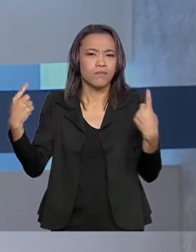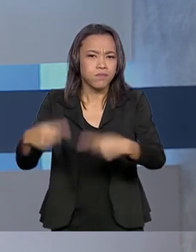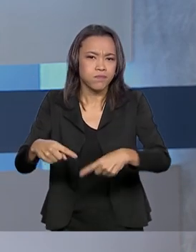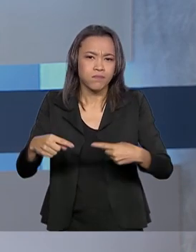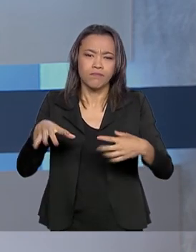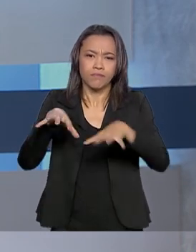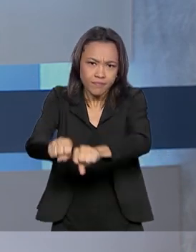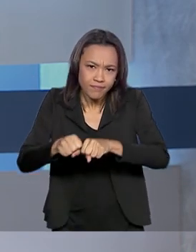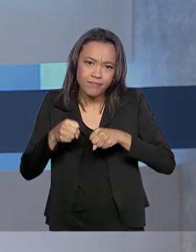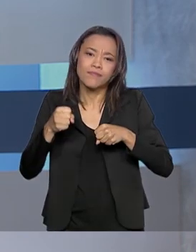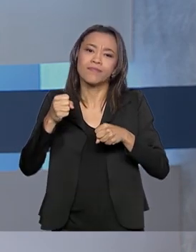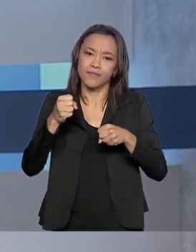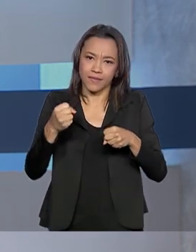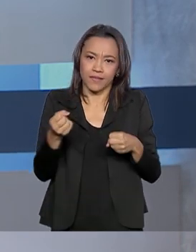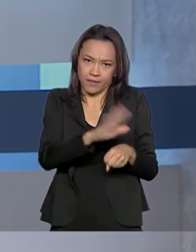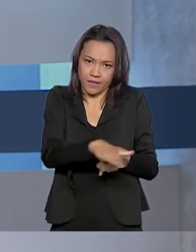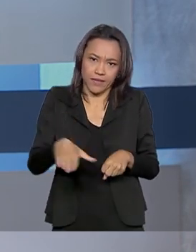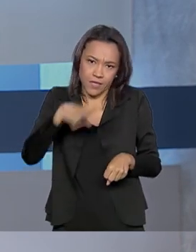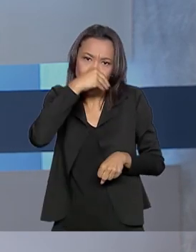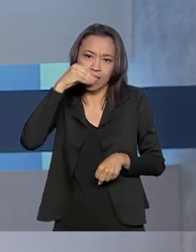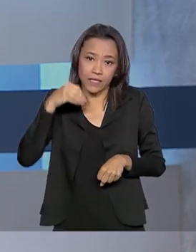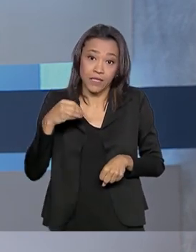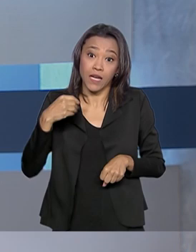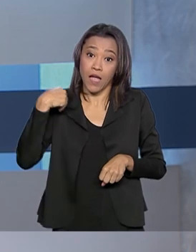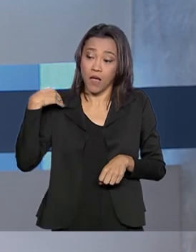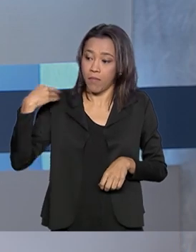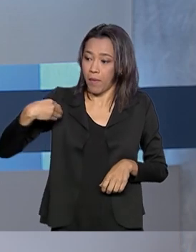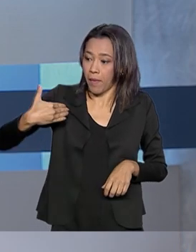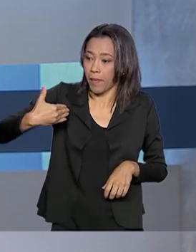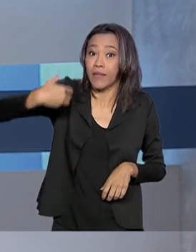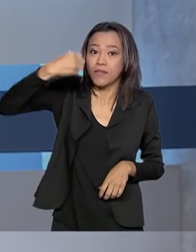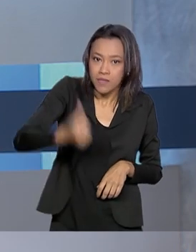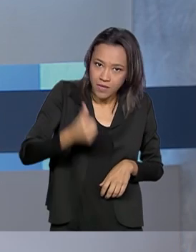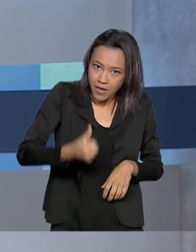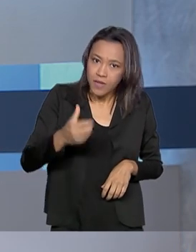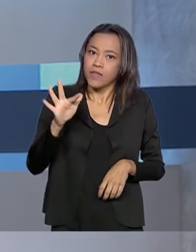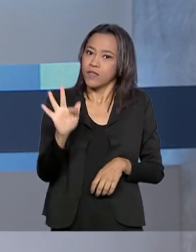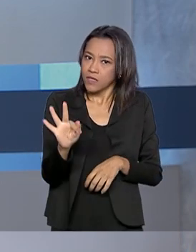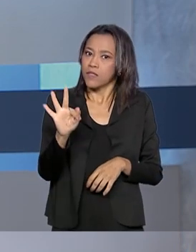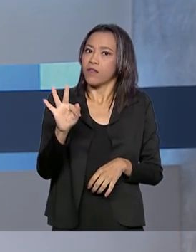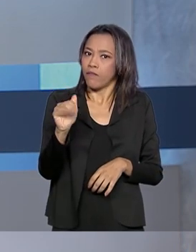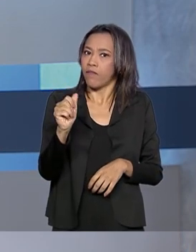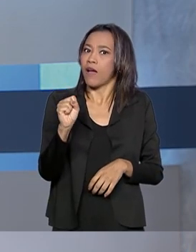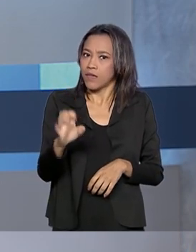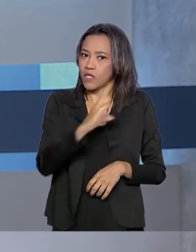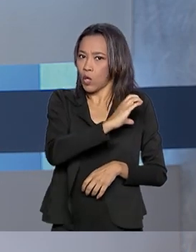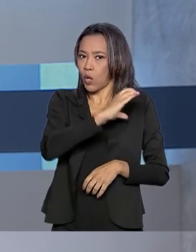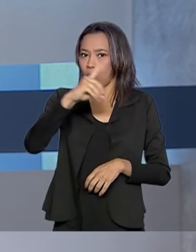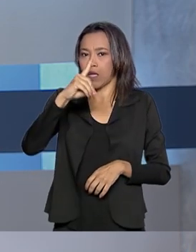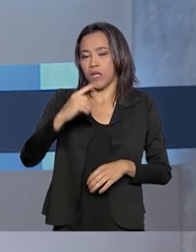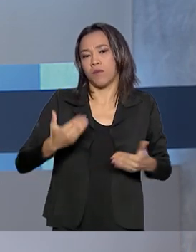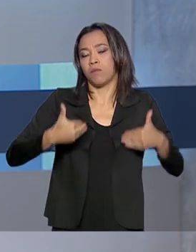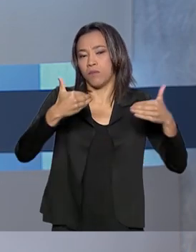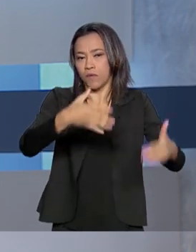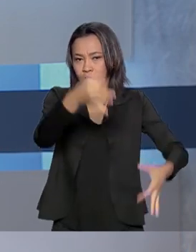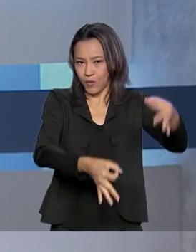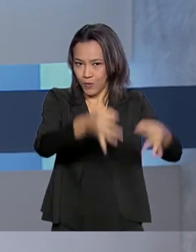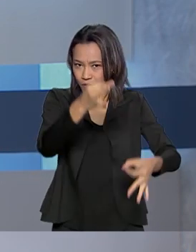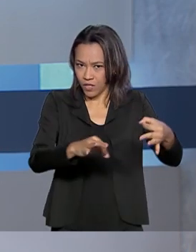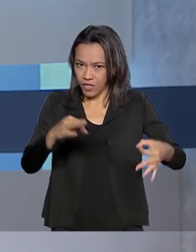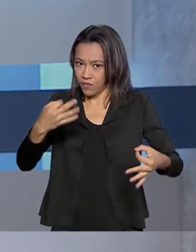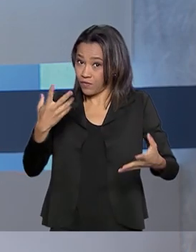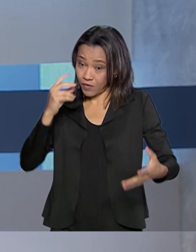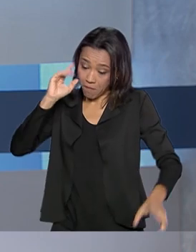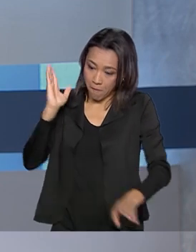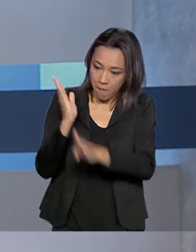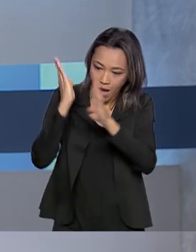crianças e adolescentes. A sexta fase da ação, coordenada pelo Ministério da Justiça e Segurança Pública, foi deflagrada